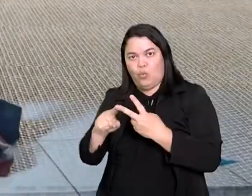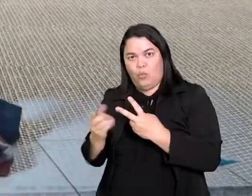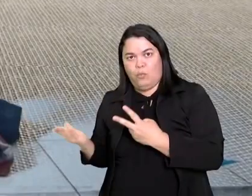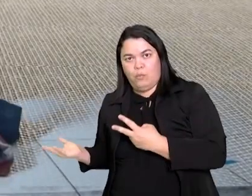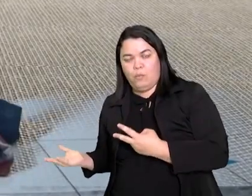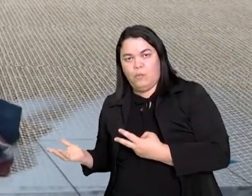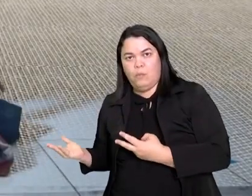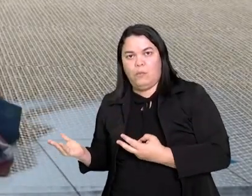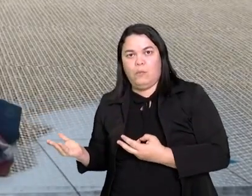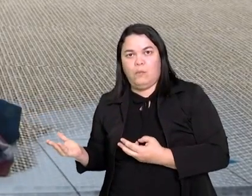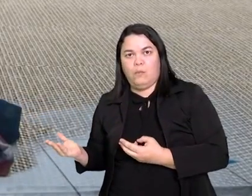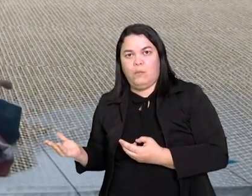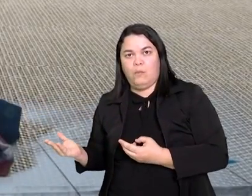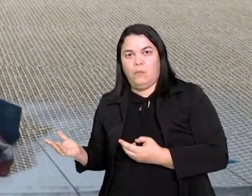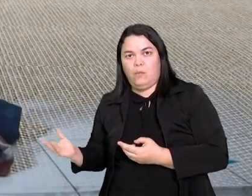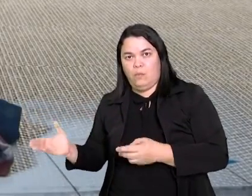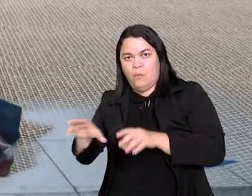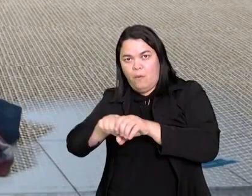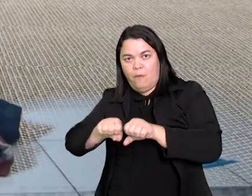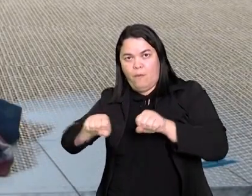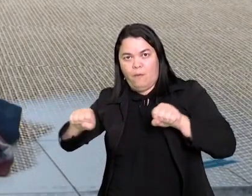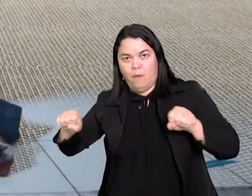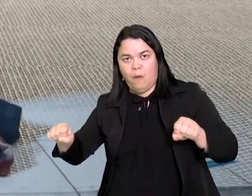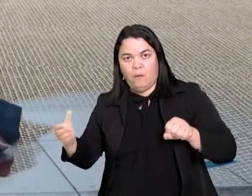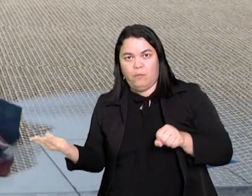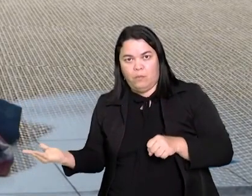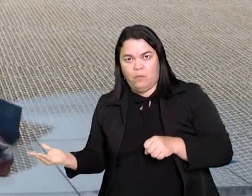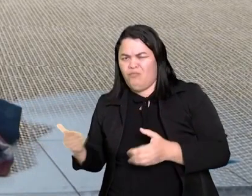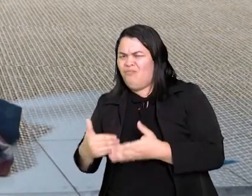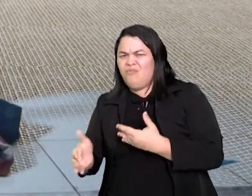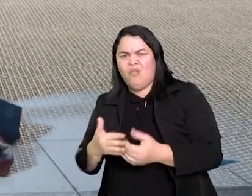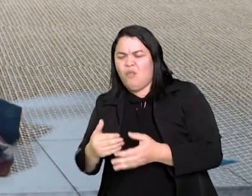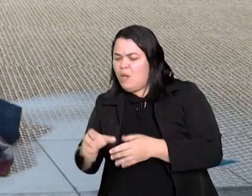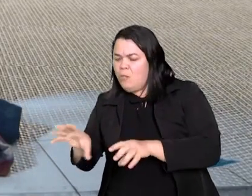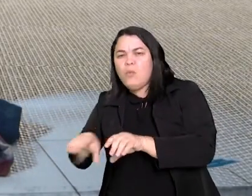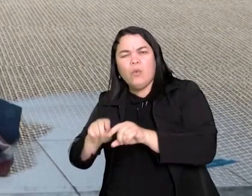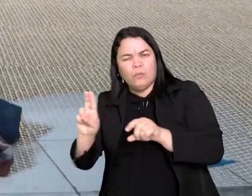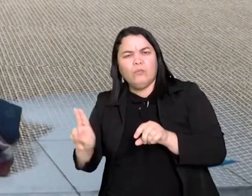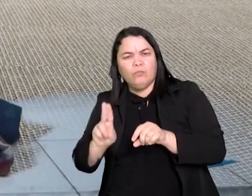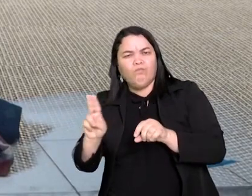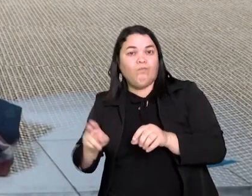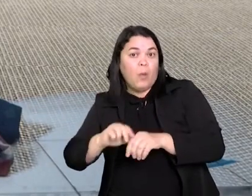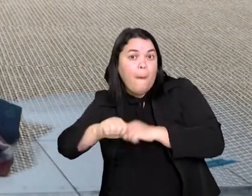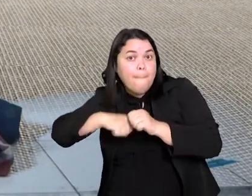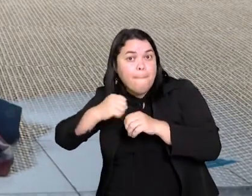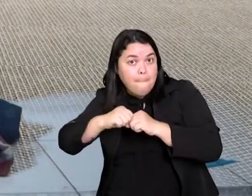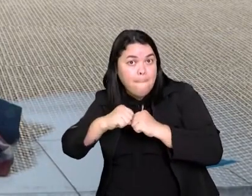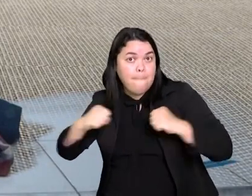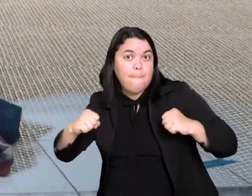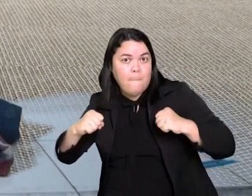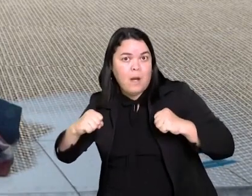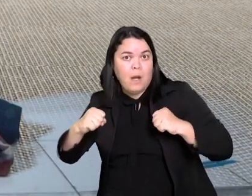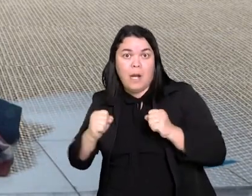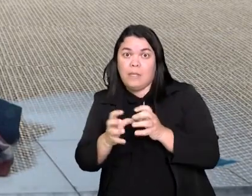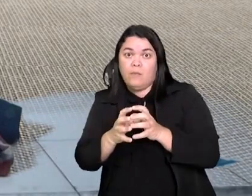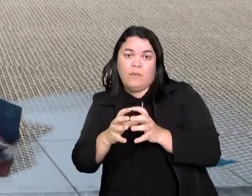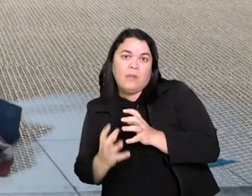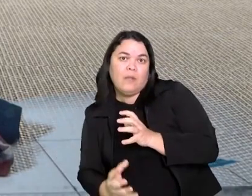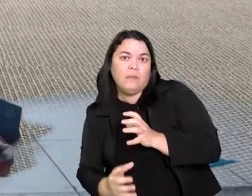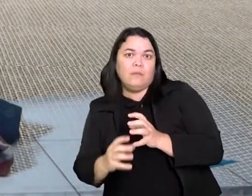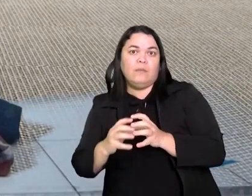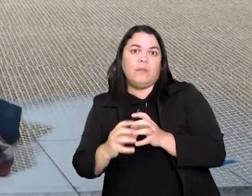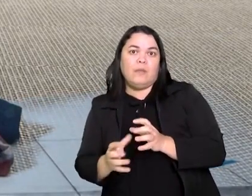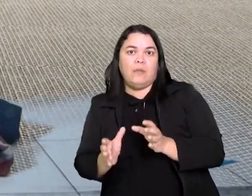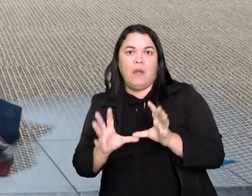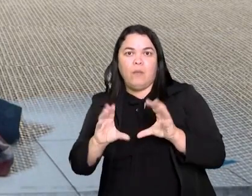duas almofadas, a minha faixa, mas vocês podem usar qualquer um outro objeto que dê para amarrar e as almofadas não ficarem